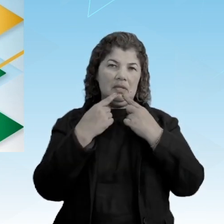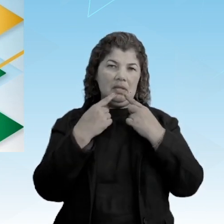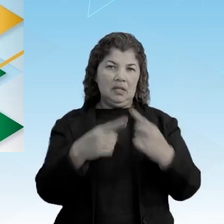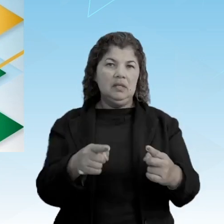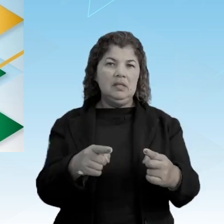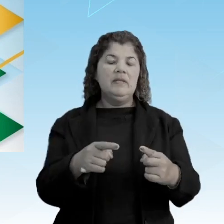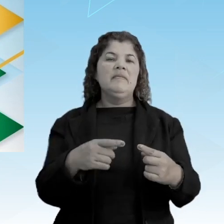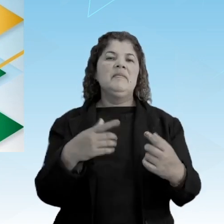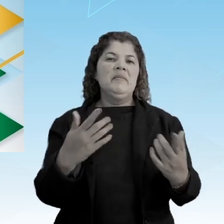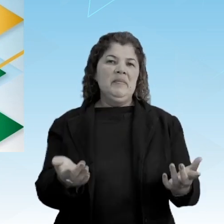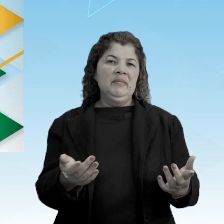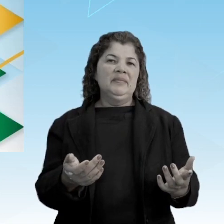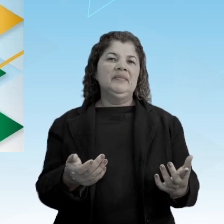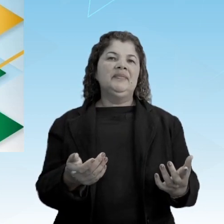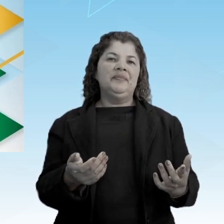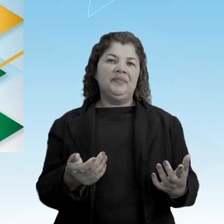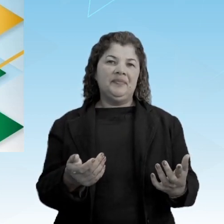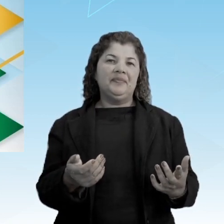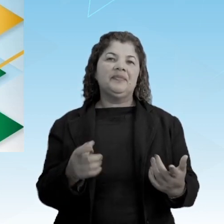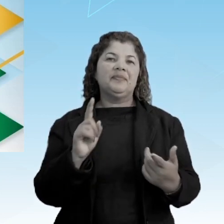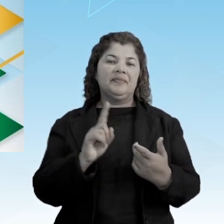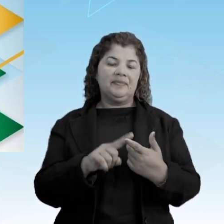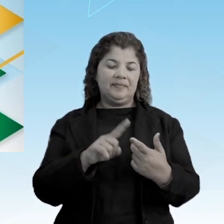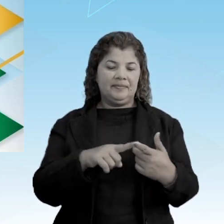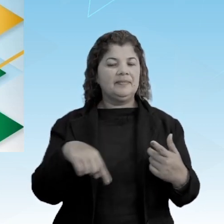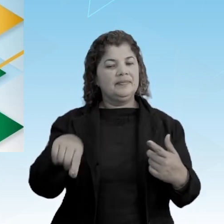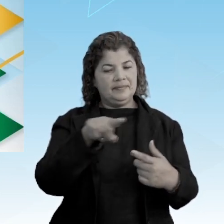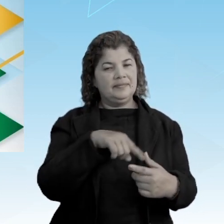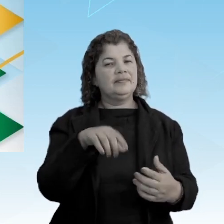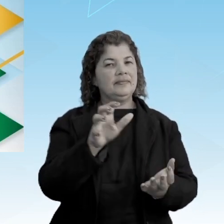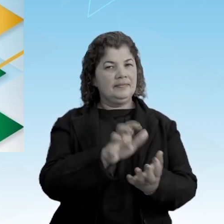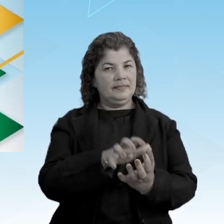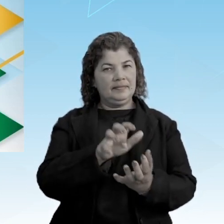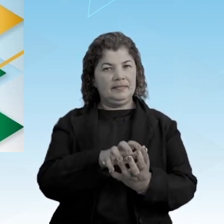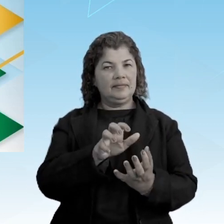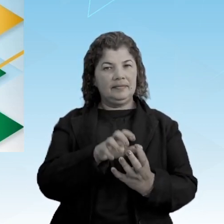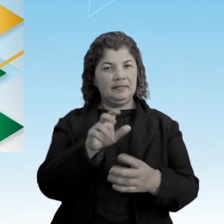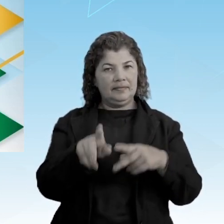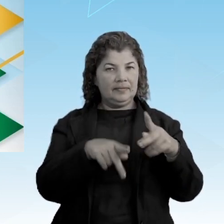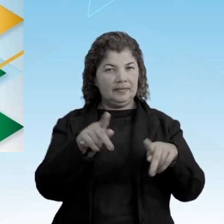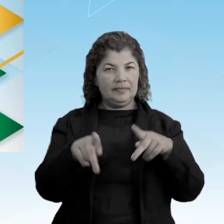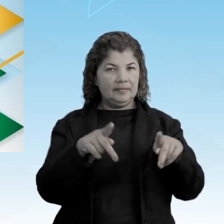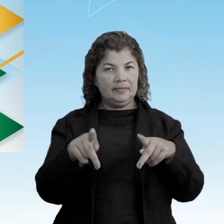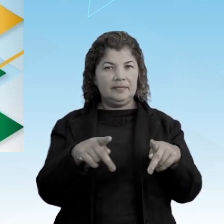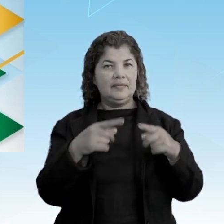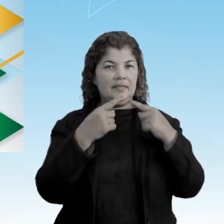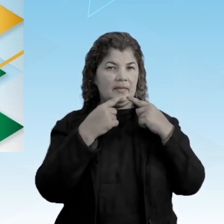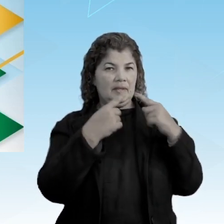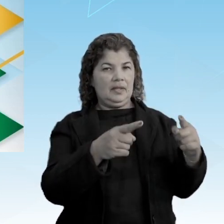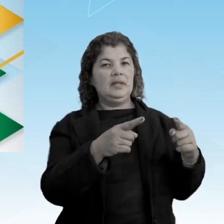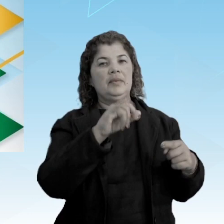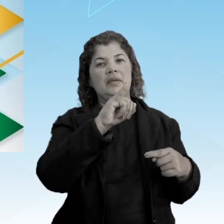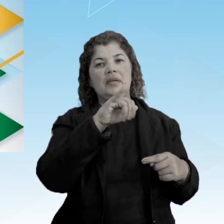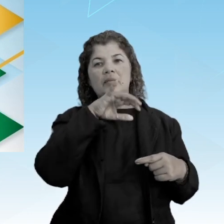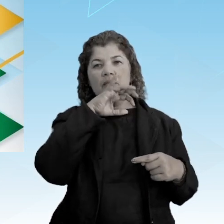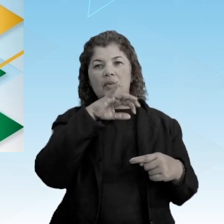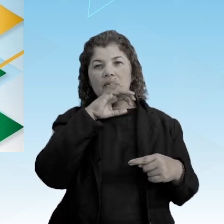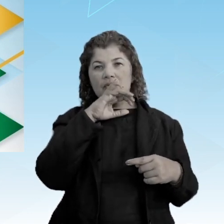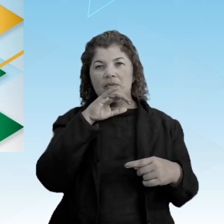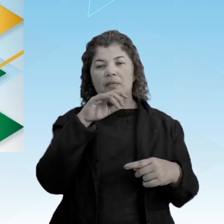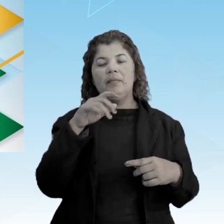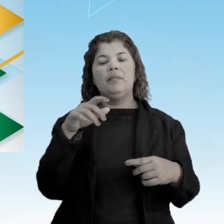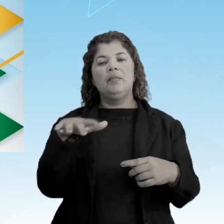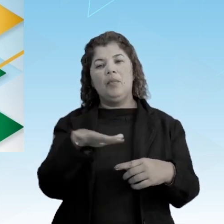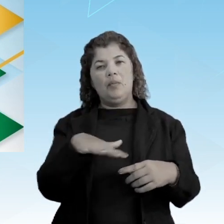isso? Em Pernambuco, os pernambucanos, além de reclamar, importam, a população